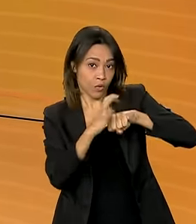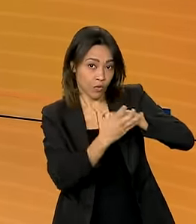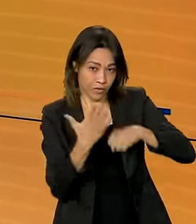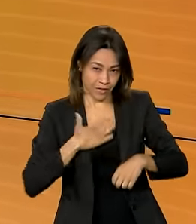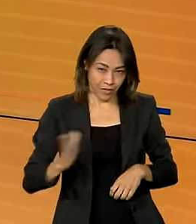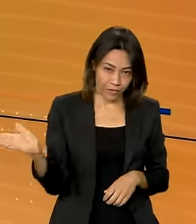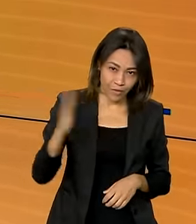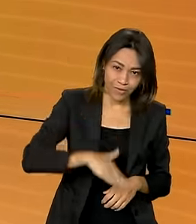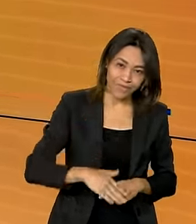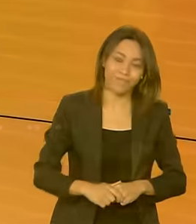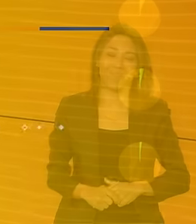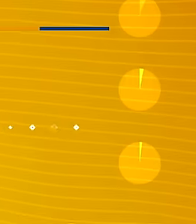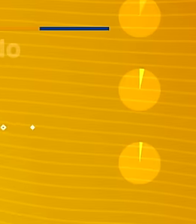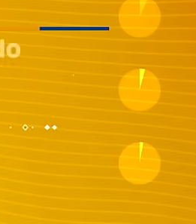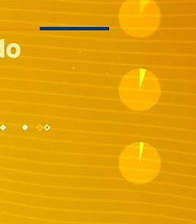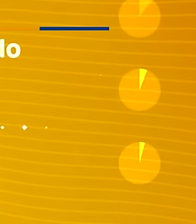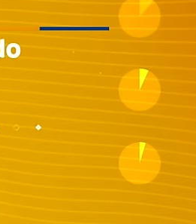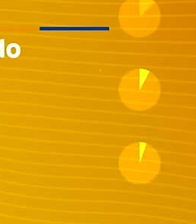volta já já.